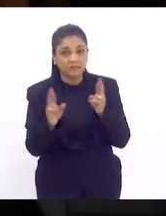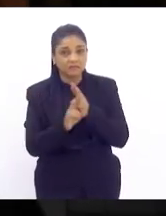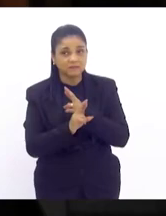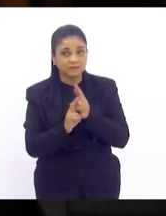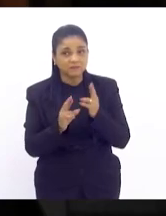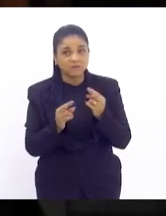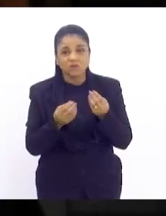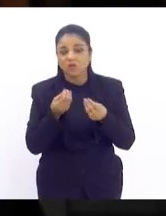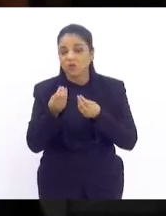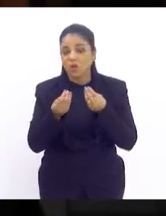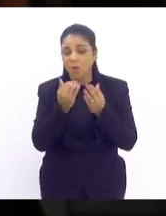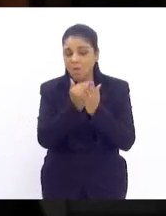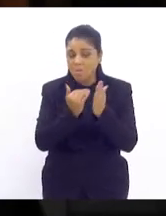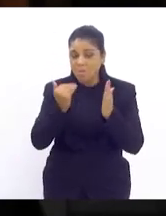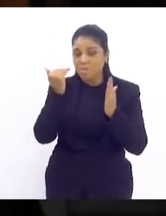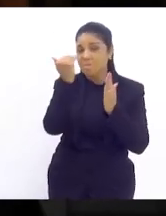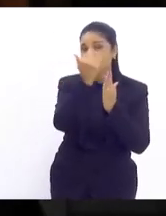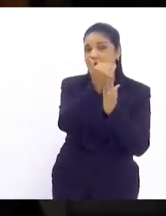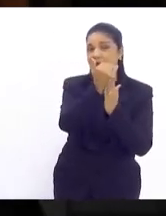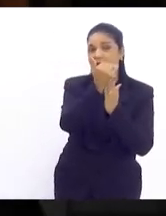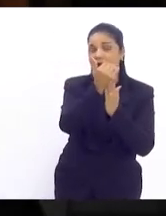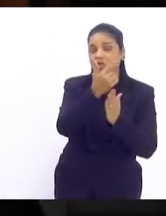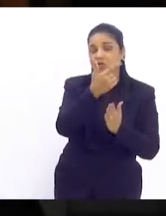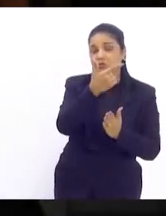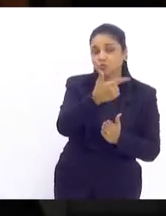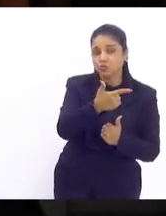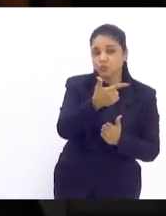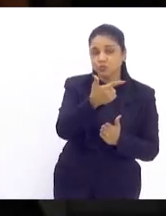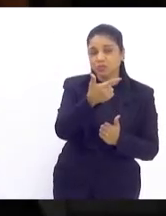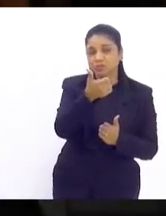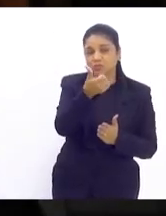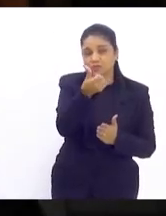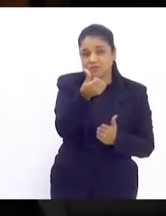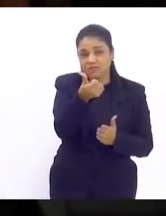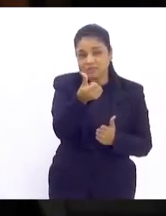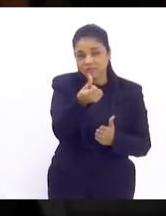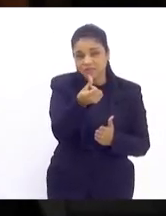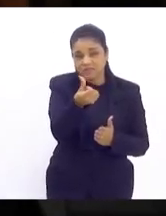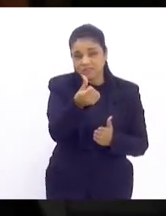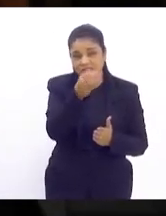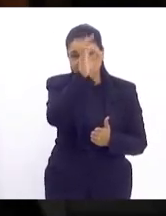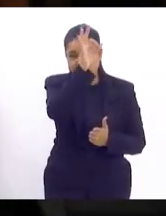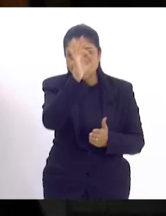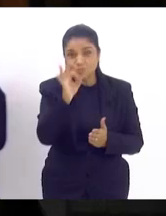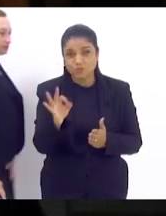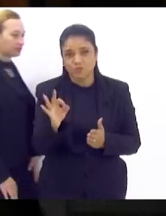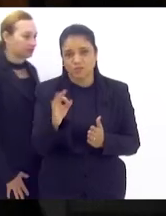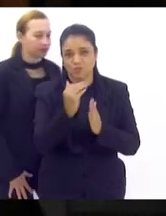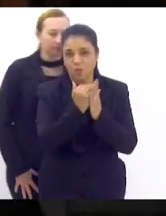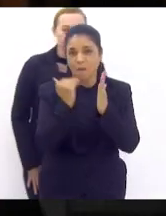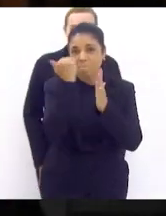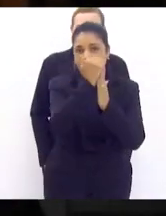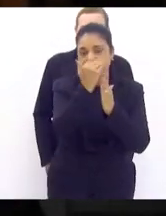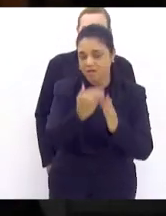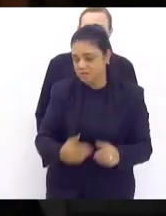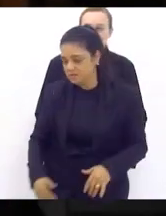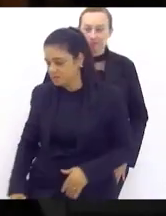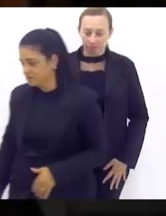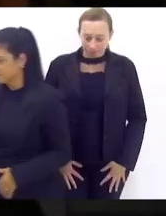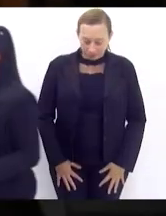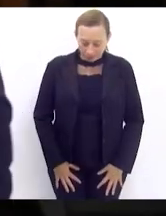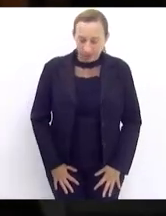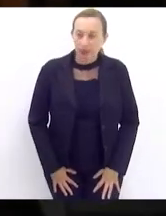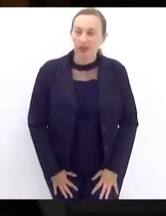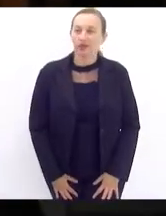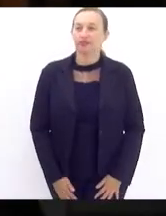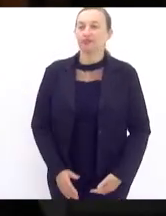a 216 por cento mais ainda senhor